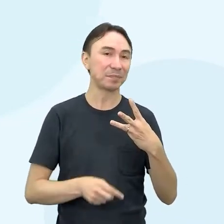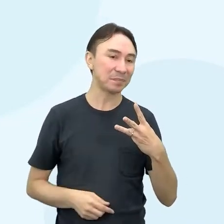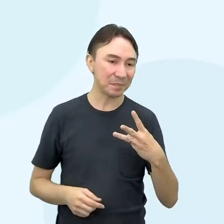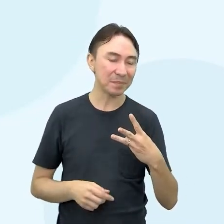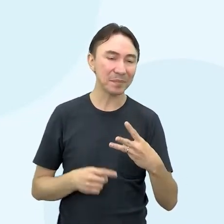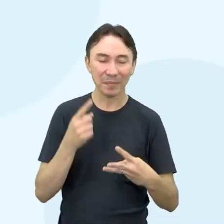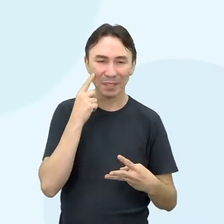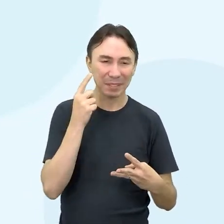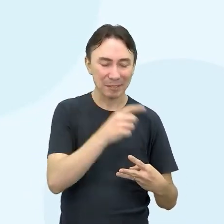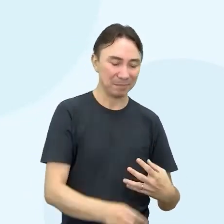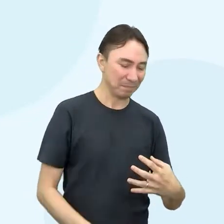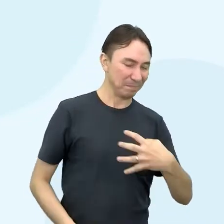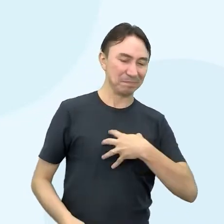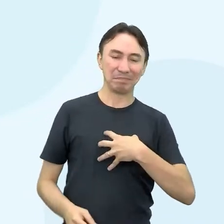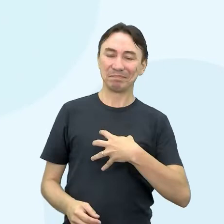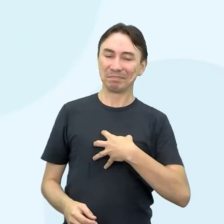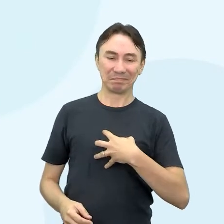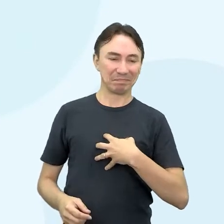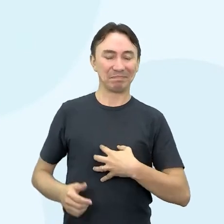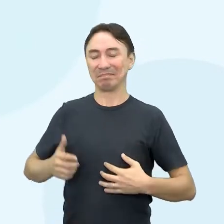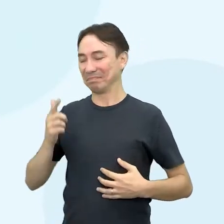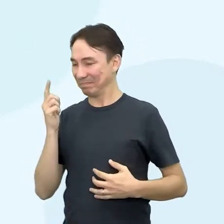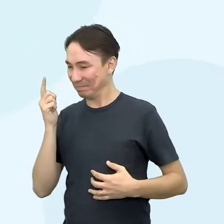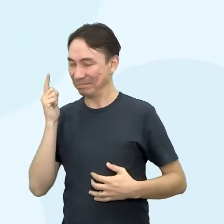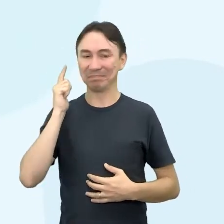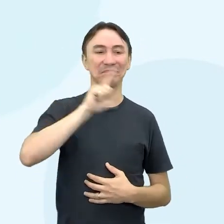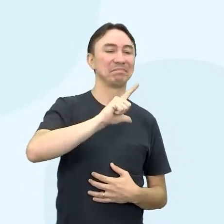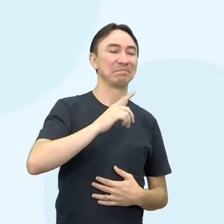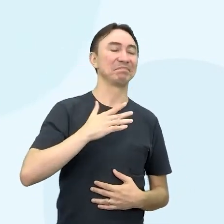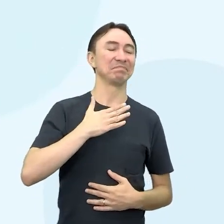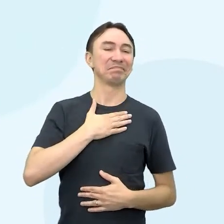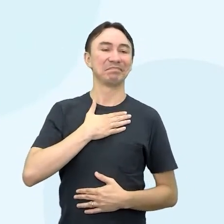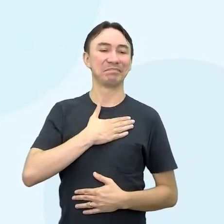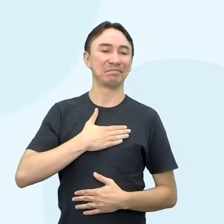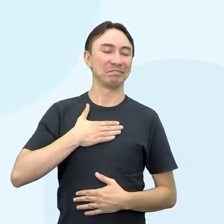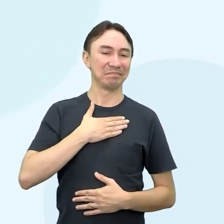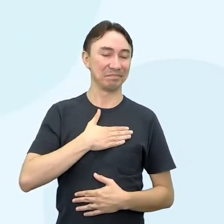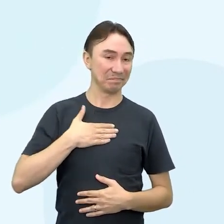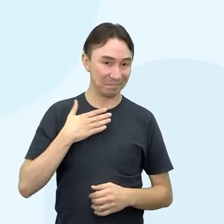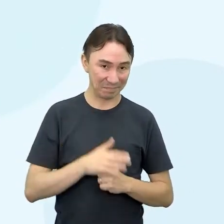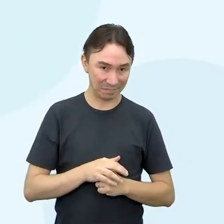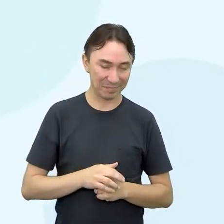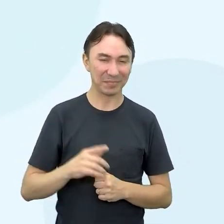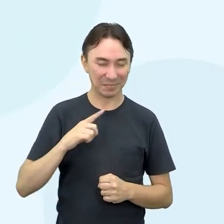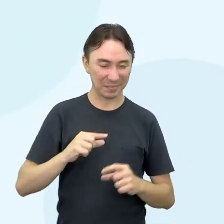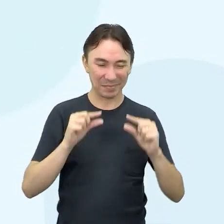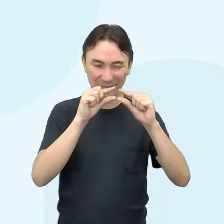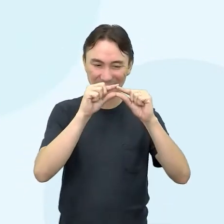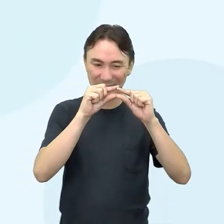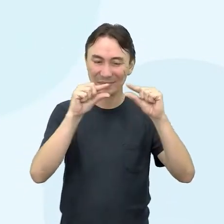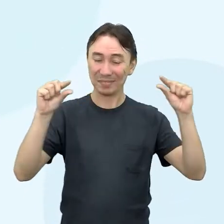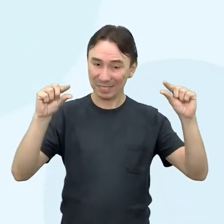realizado, né? Tem uma frase que diz assim, né? Trabalhe com o que você gosta